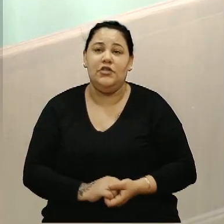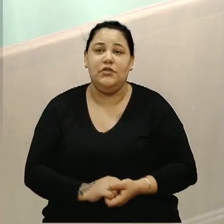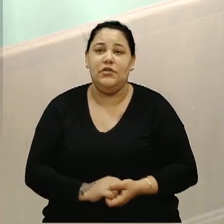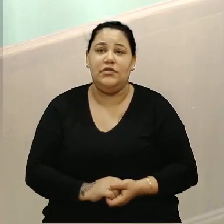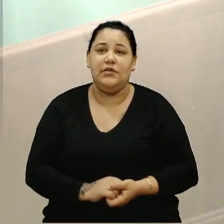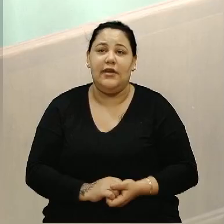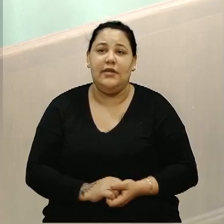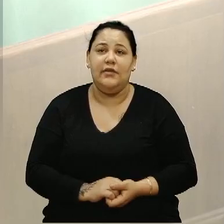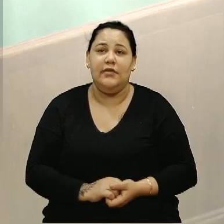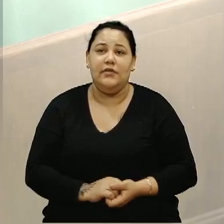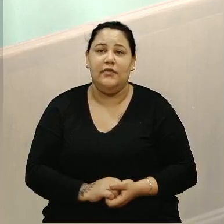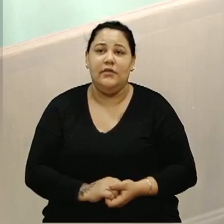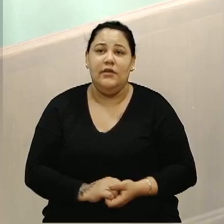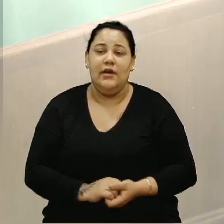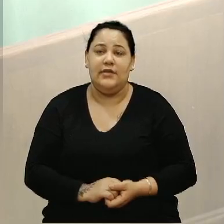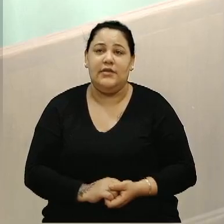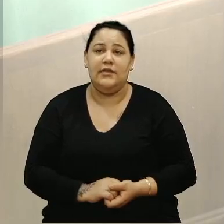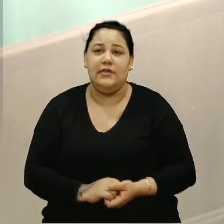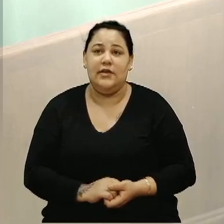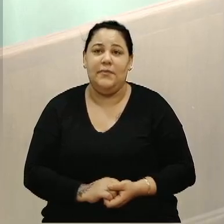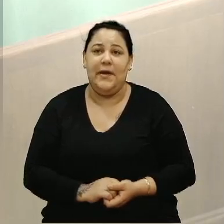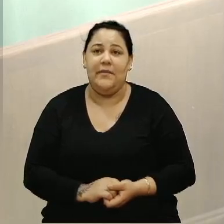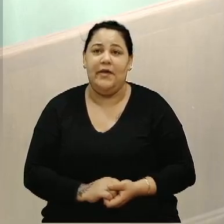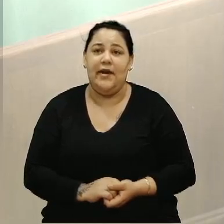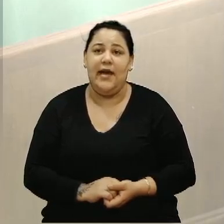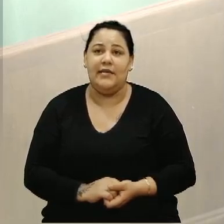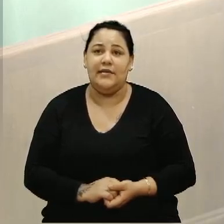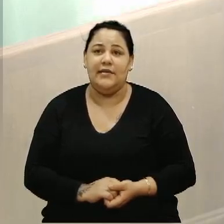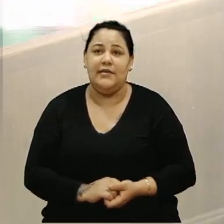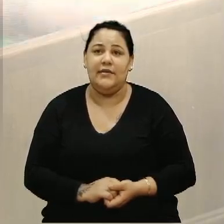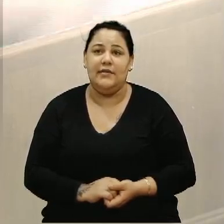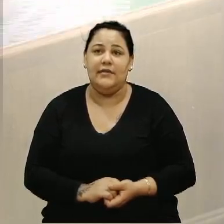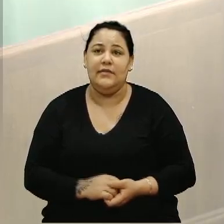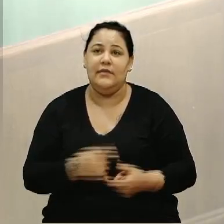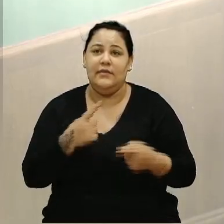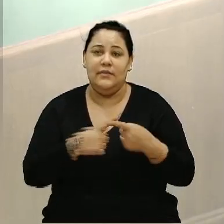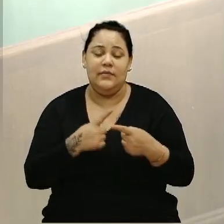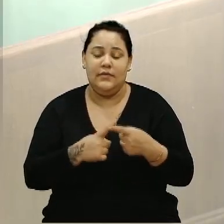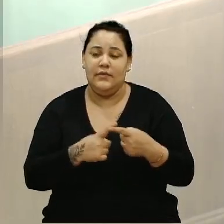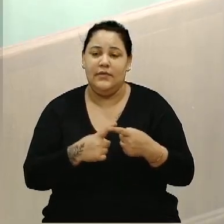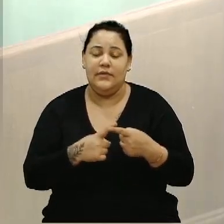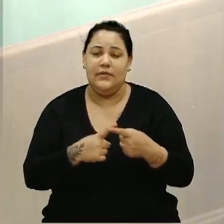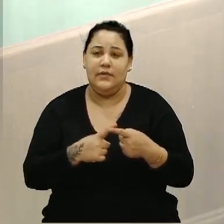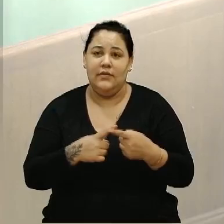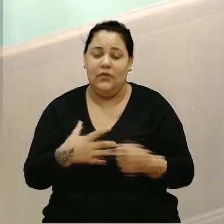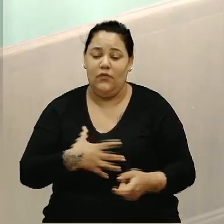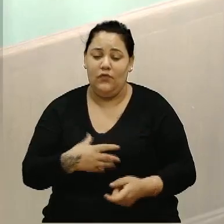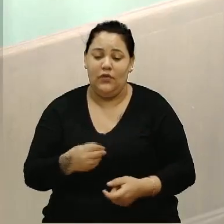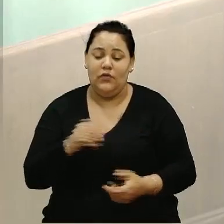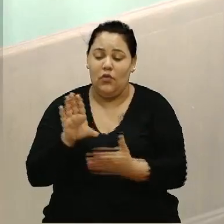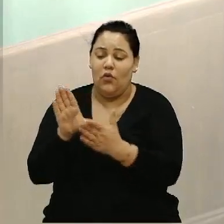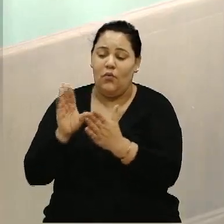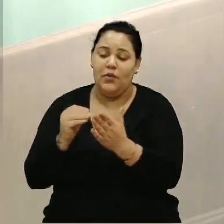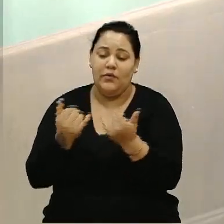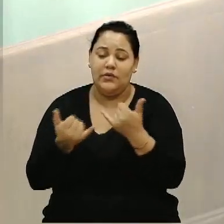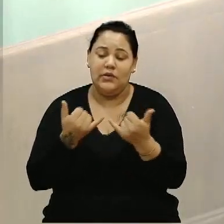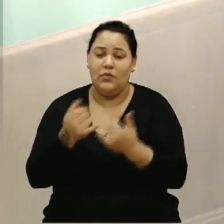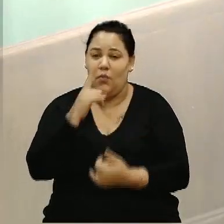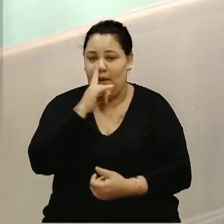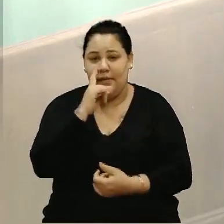Então, só tem uma saída. O filho puxa a orelha do pai. Não existe outro. Aqui no Belo,